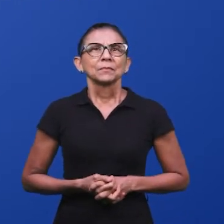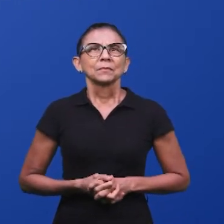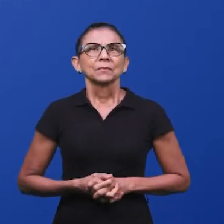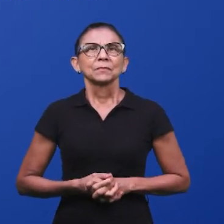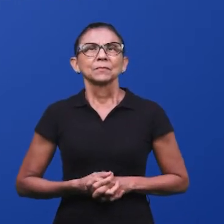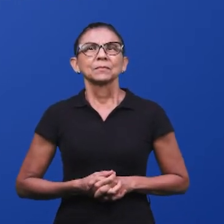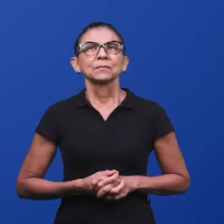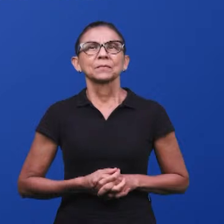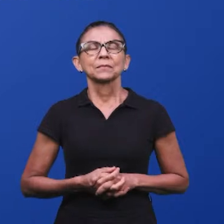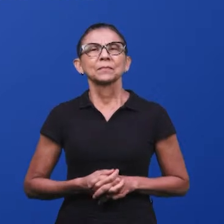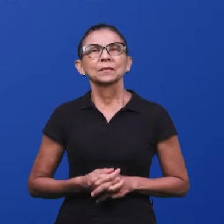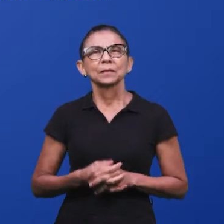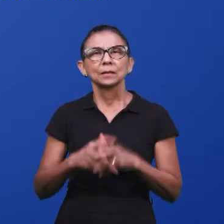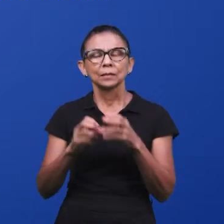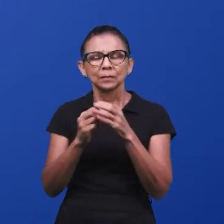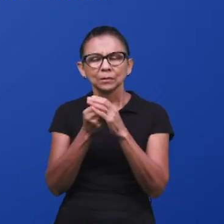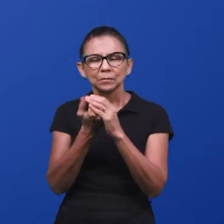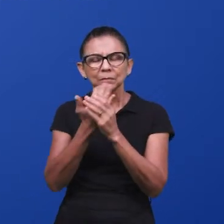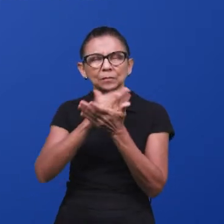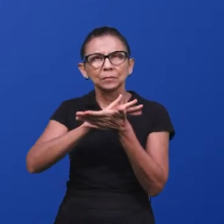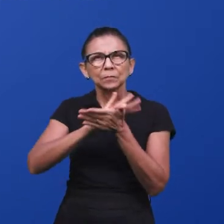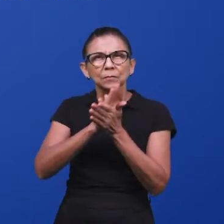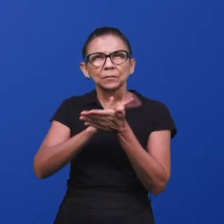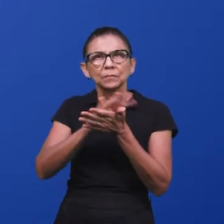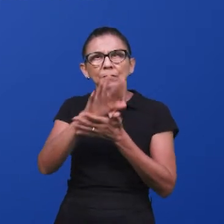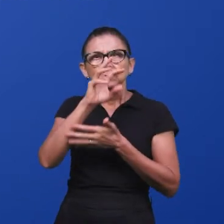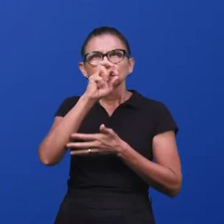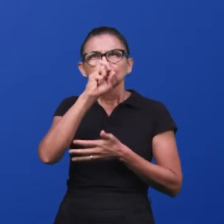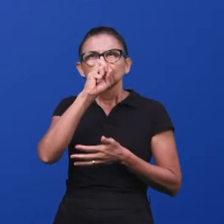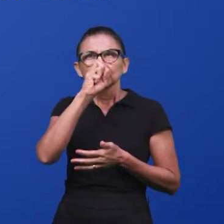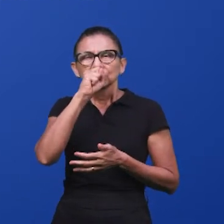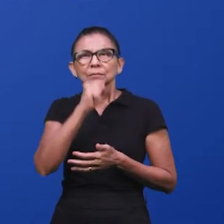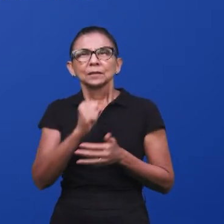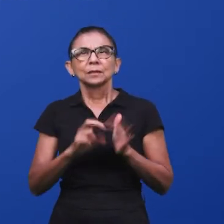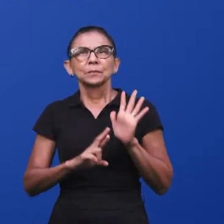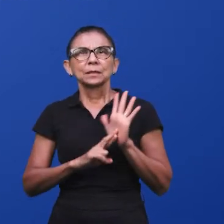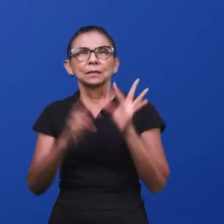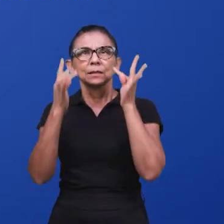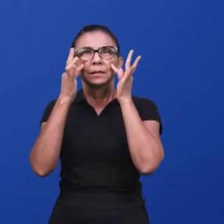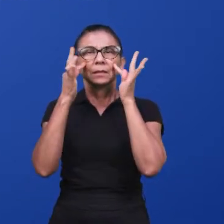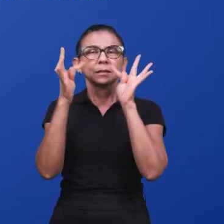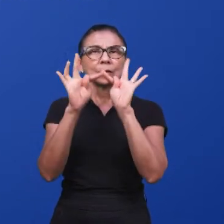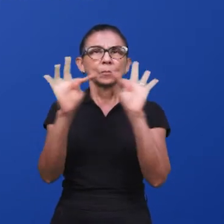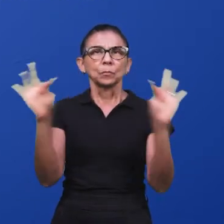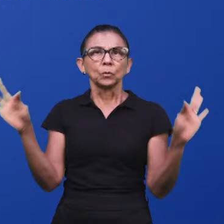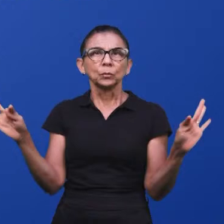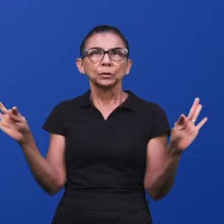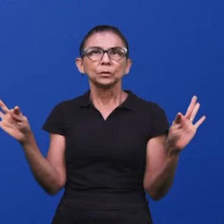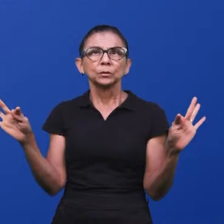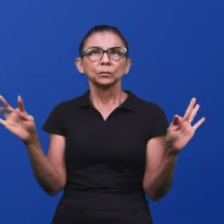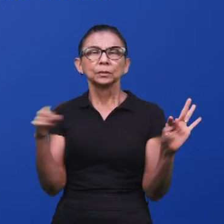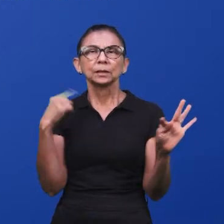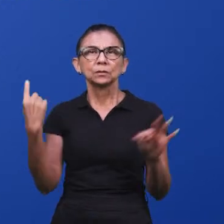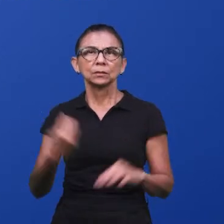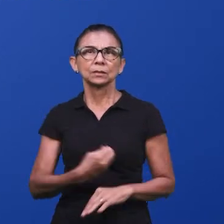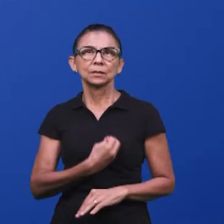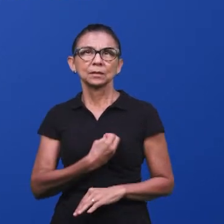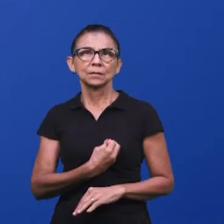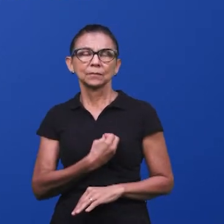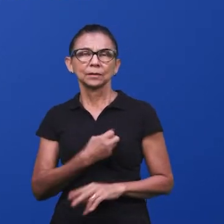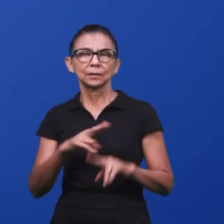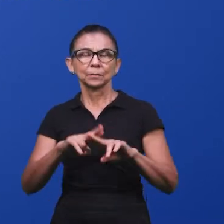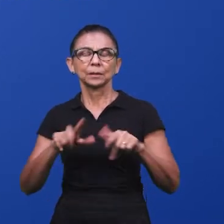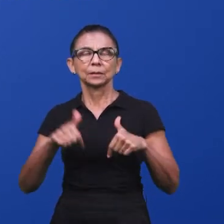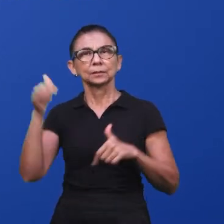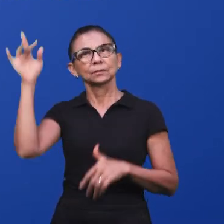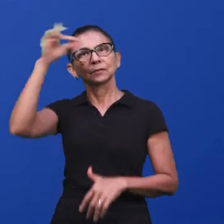Profumato de mira, nos fala da nossa testimonianza e da proteção da nossa vida